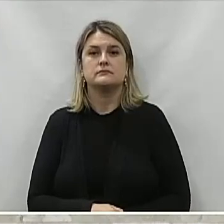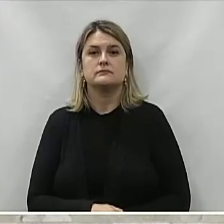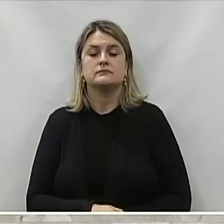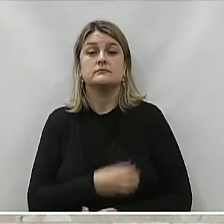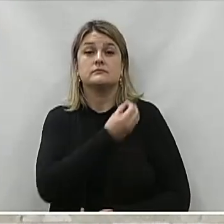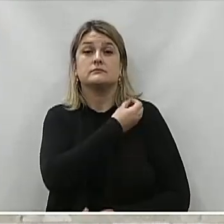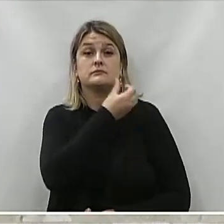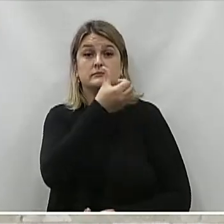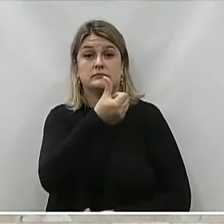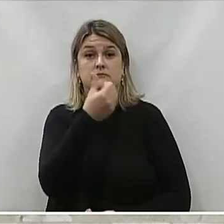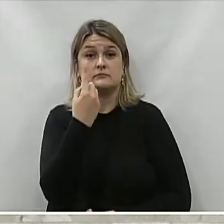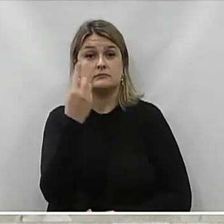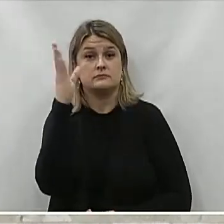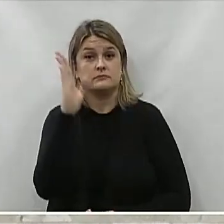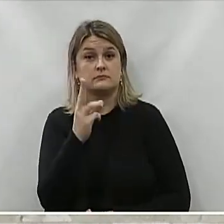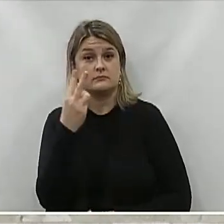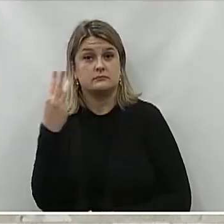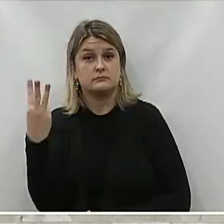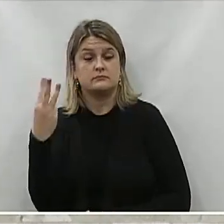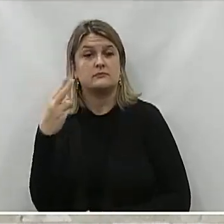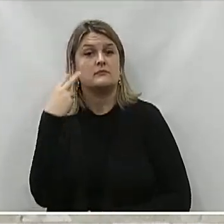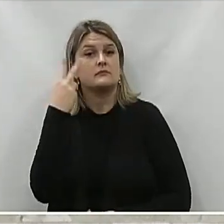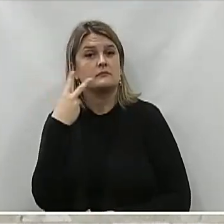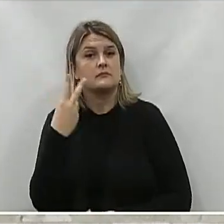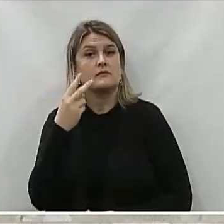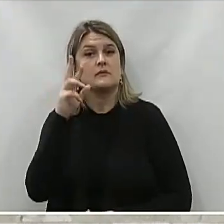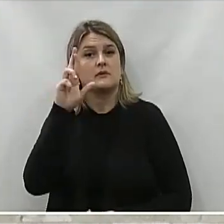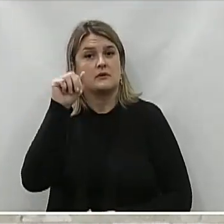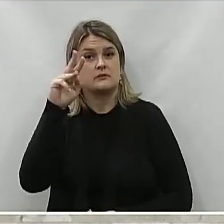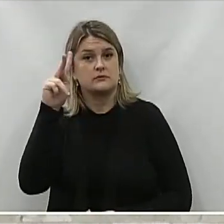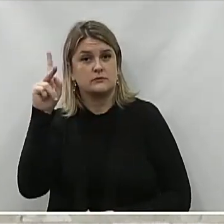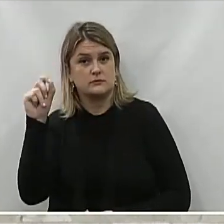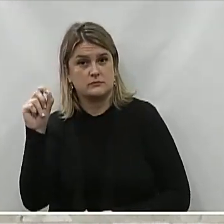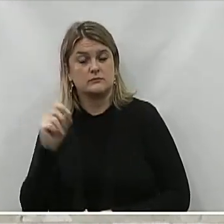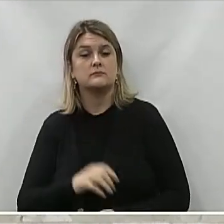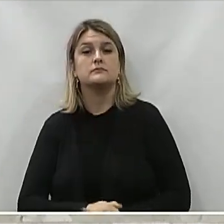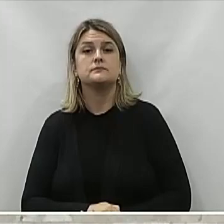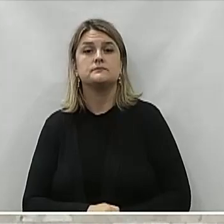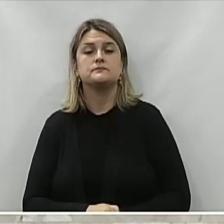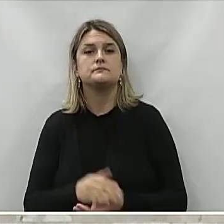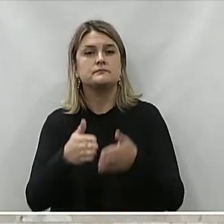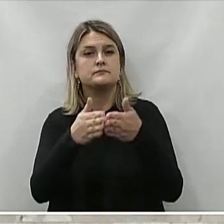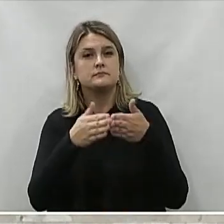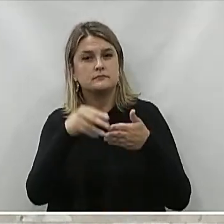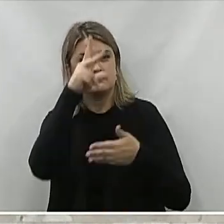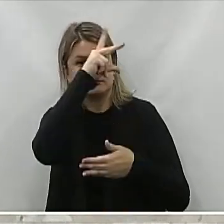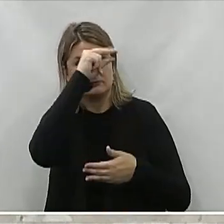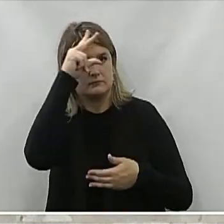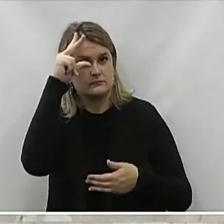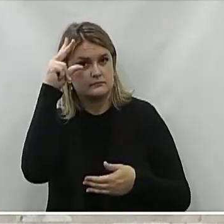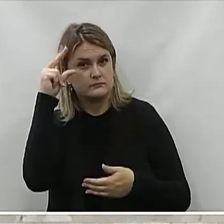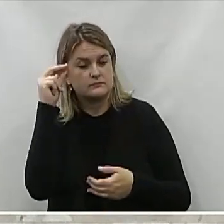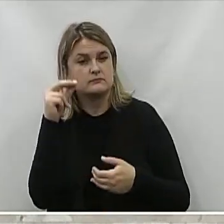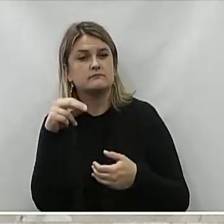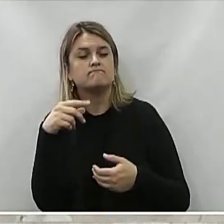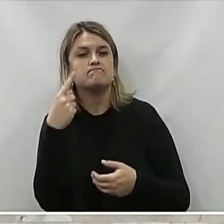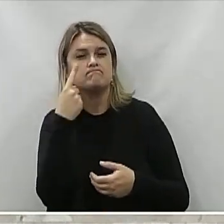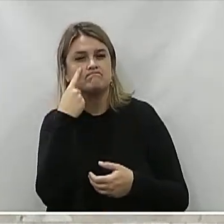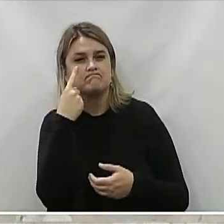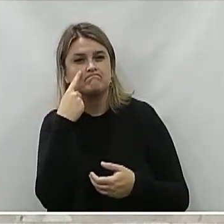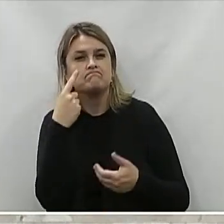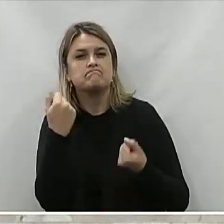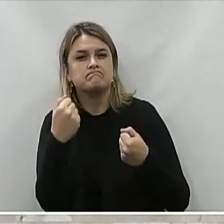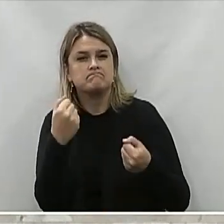Número 61 de 2023 Do vereador Valdecir José Rático Ao Poder Executivo Para que possam